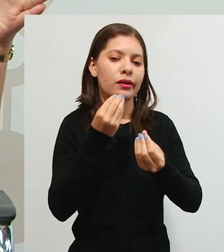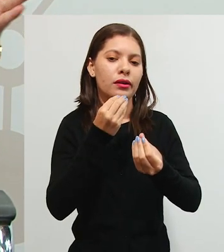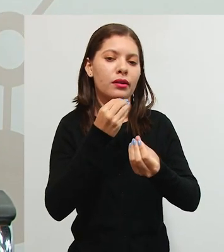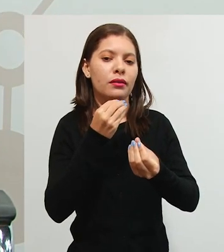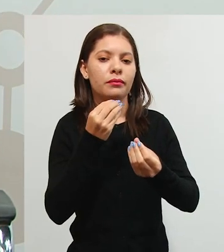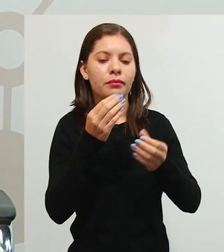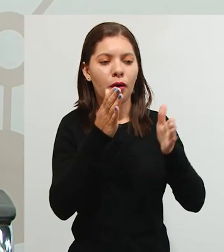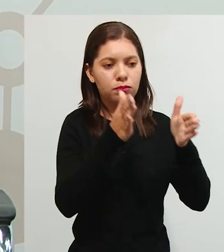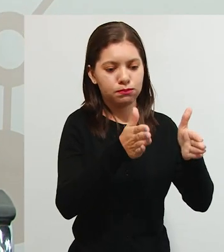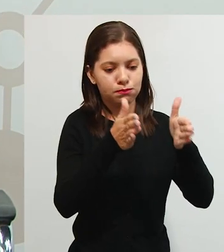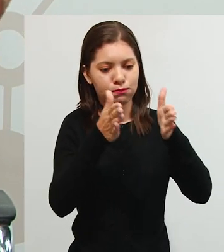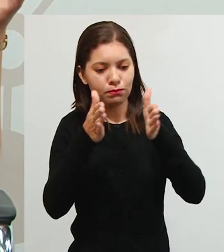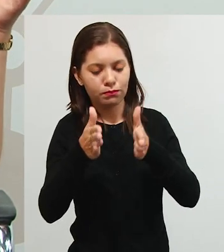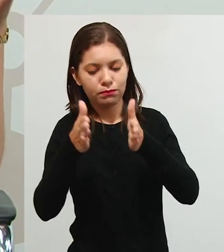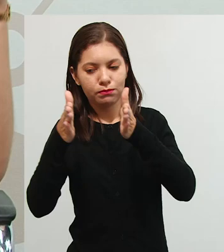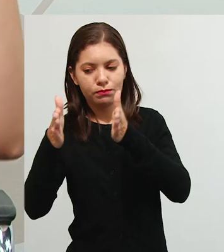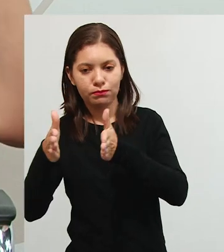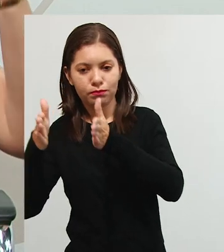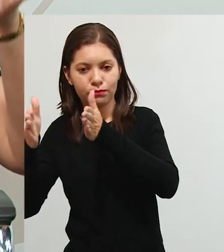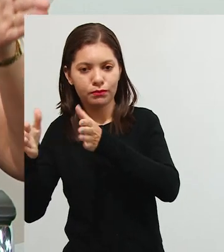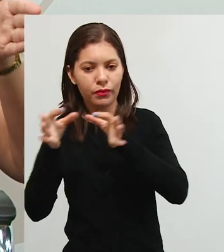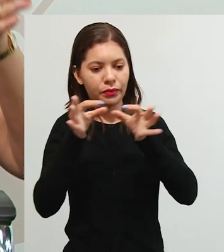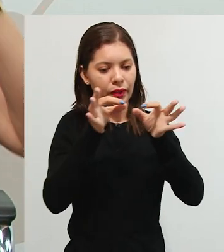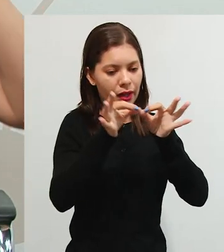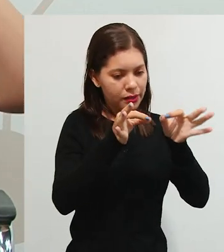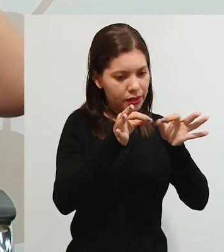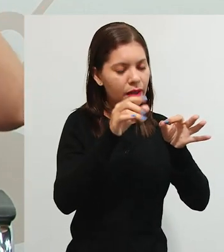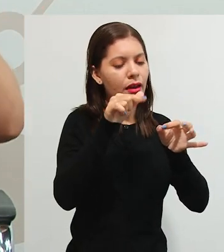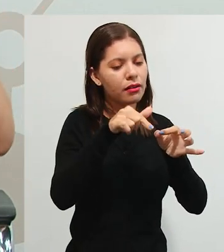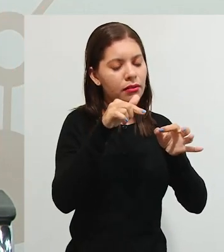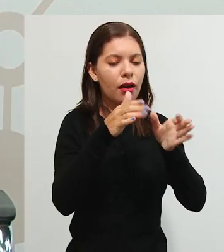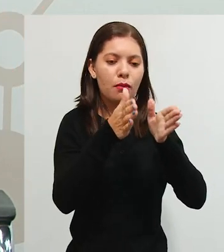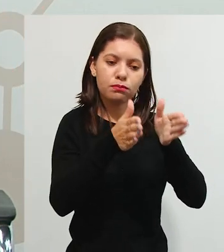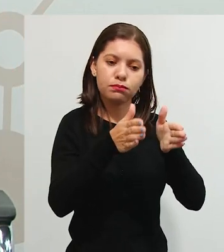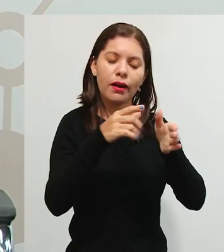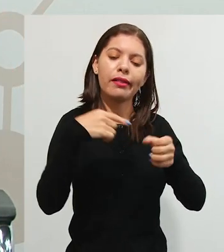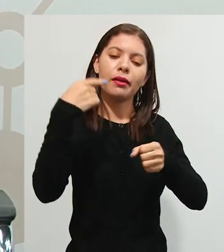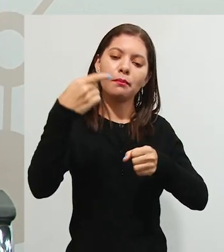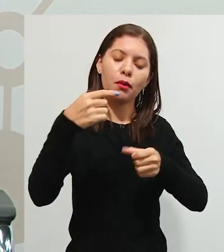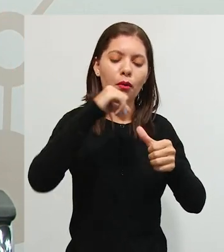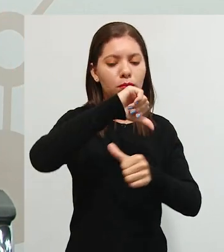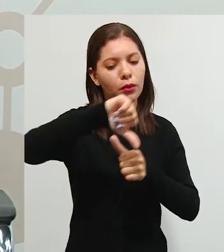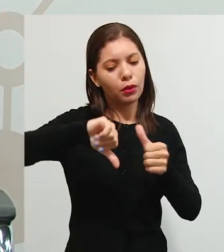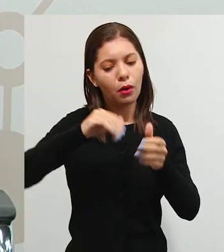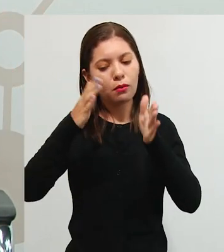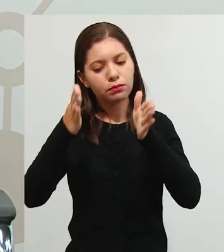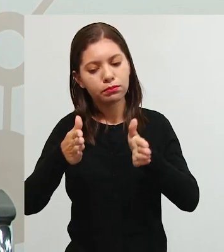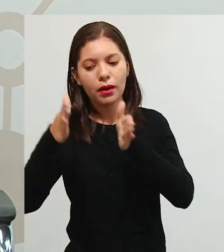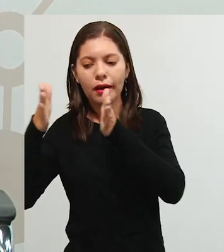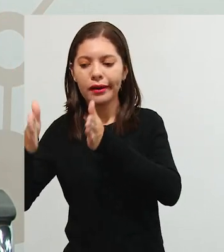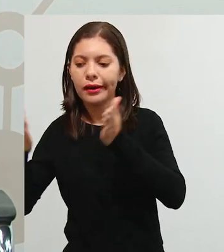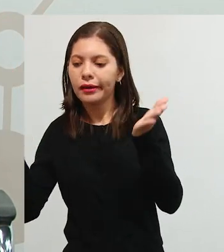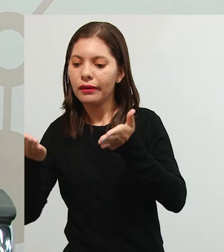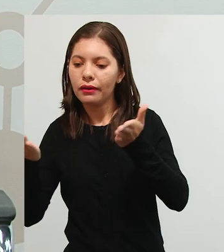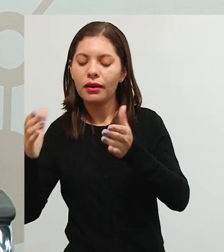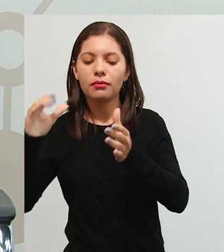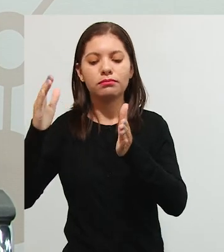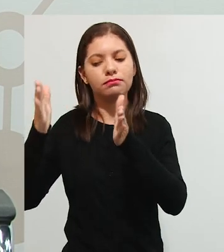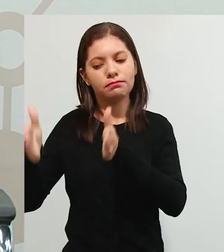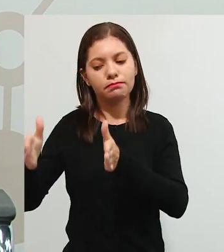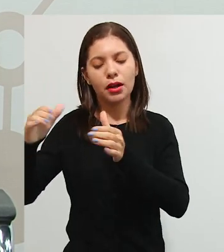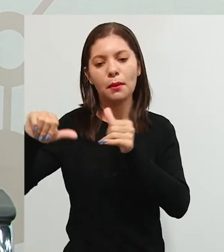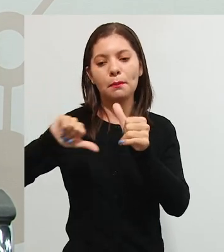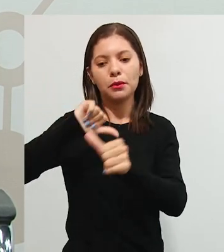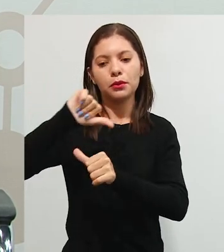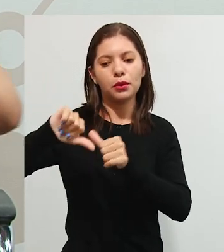cronologicamente ah nesse tempo era assim depois foi assim e agora é assim e daqui a pouco vai ser de